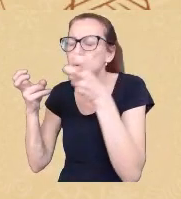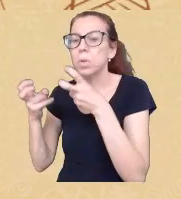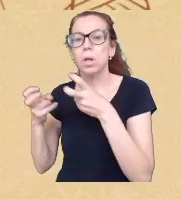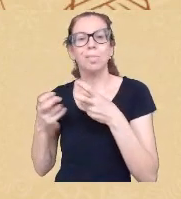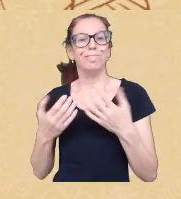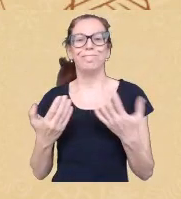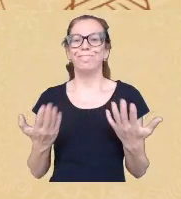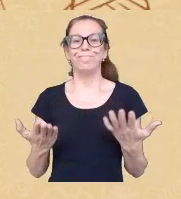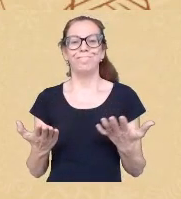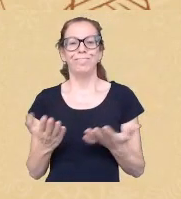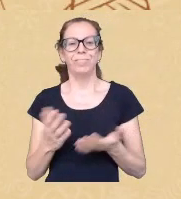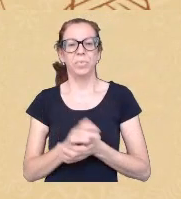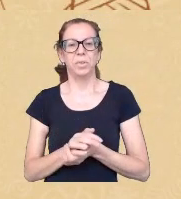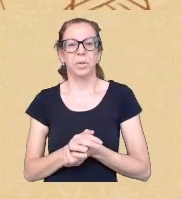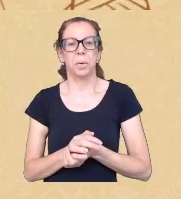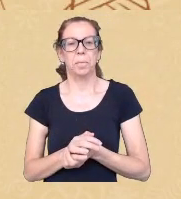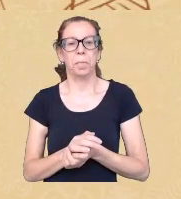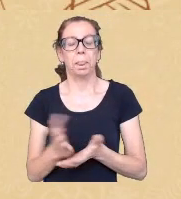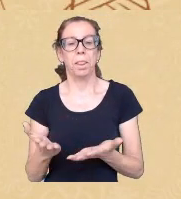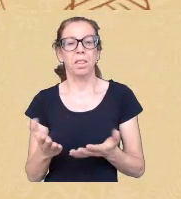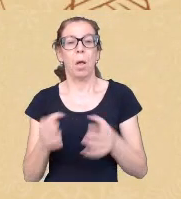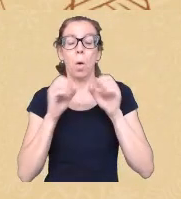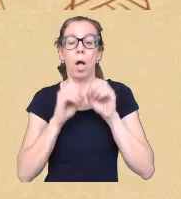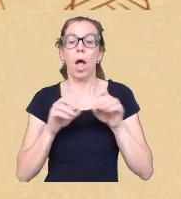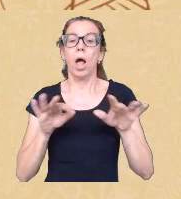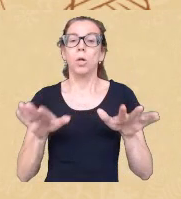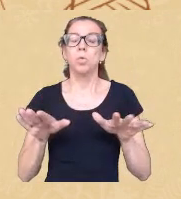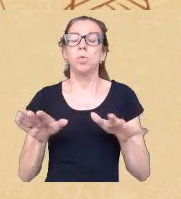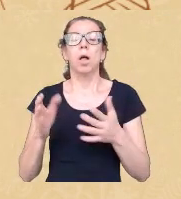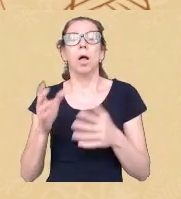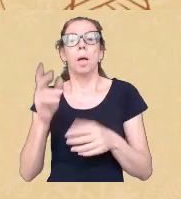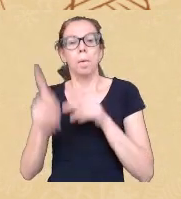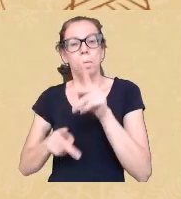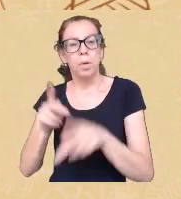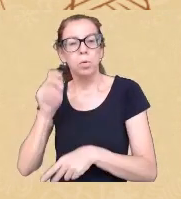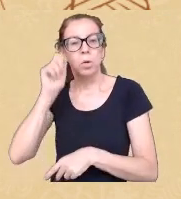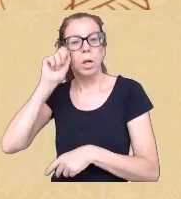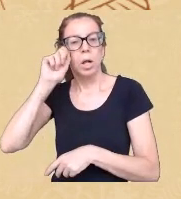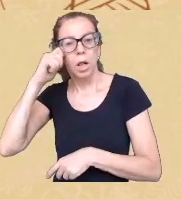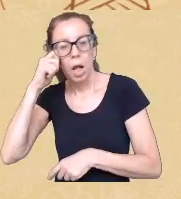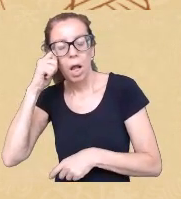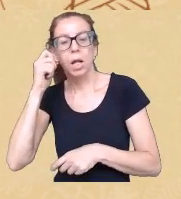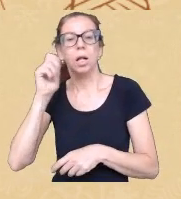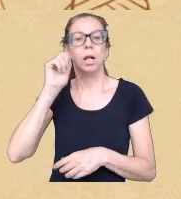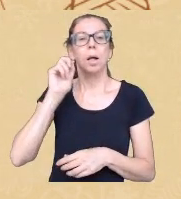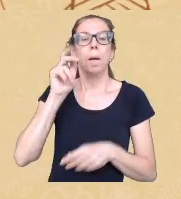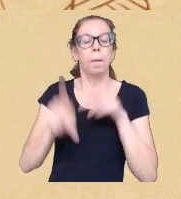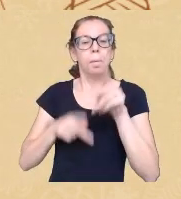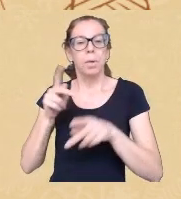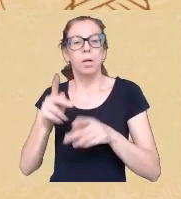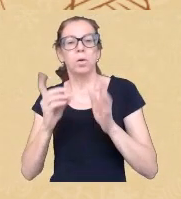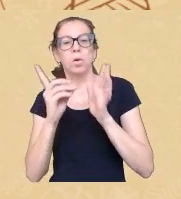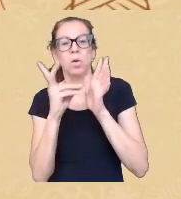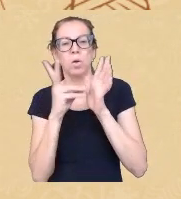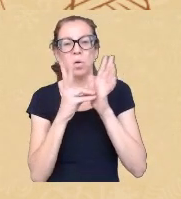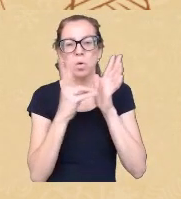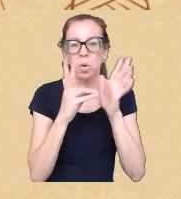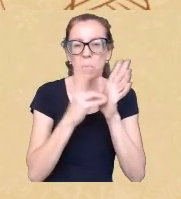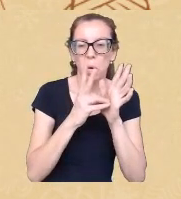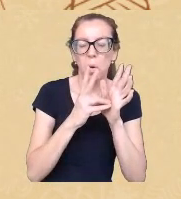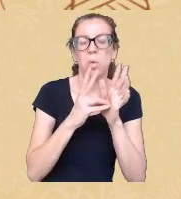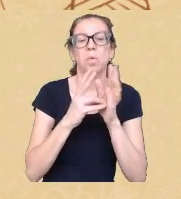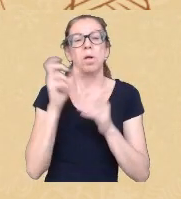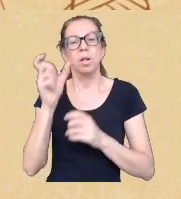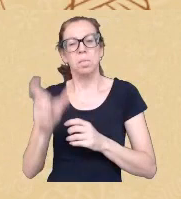tanto de pessoas negras de pessoas indígenas e todos aqueles que historicamente vivem em situação de